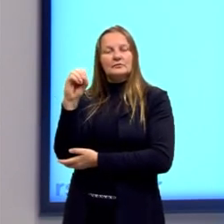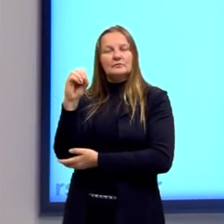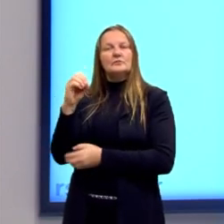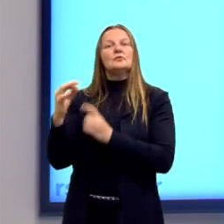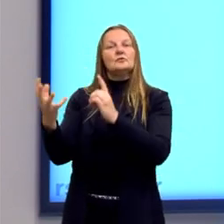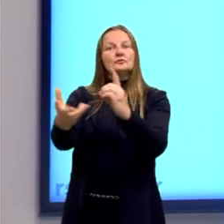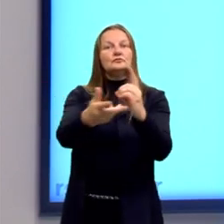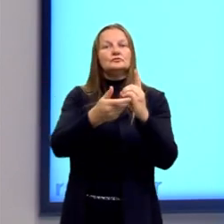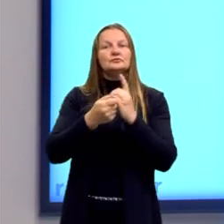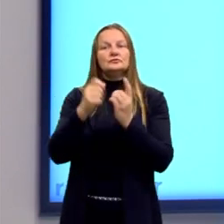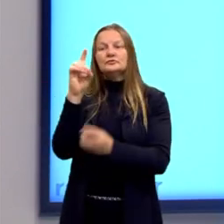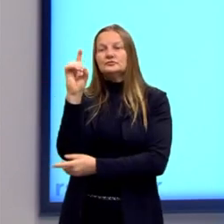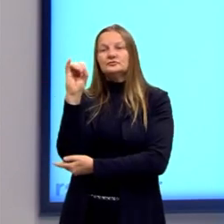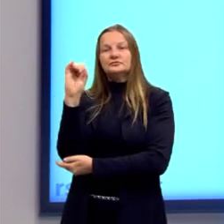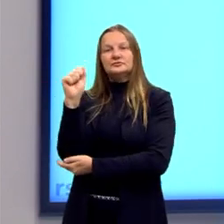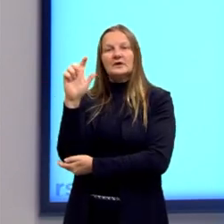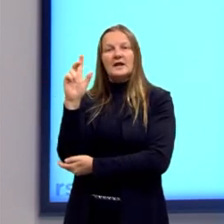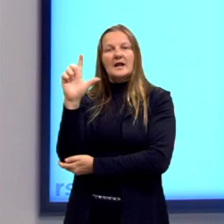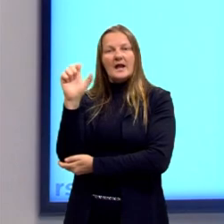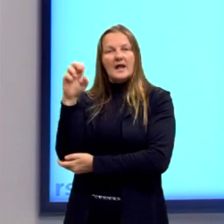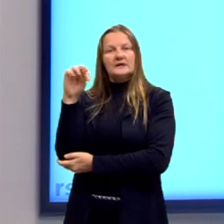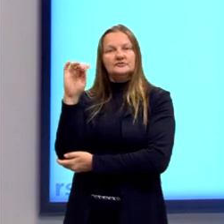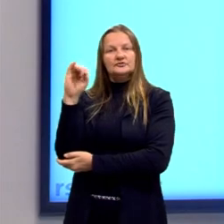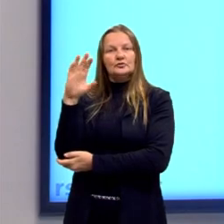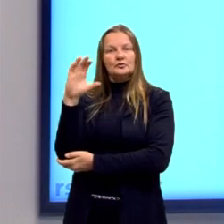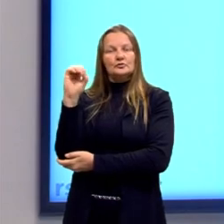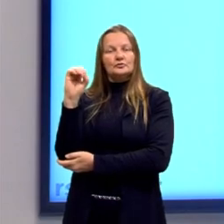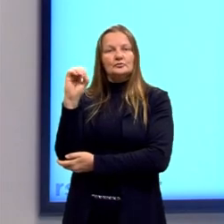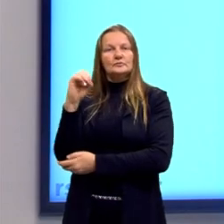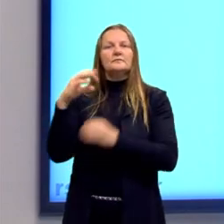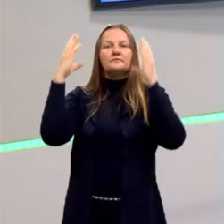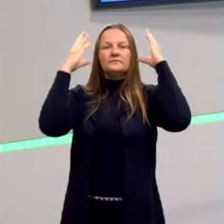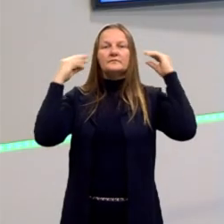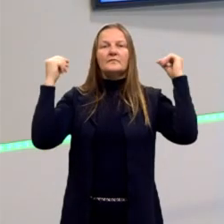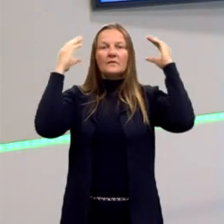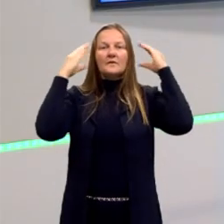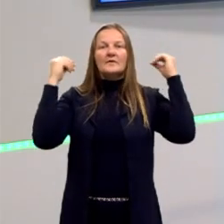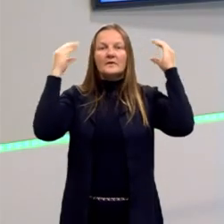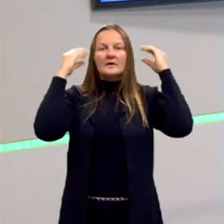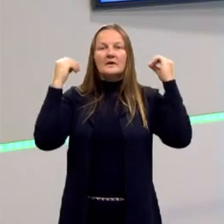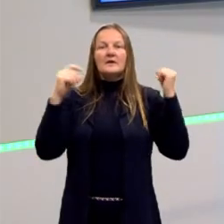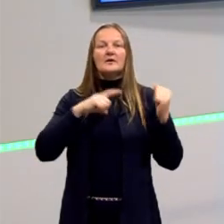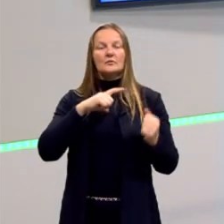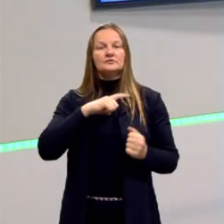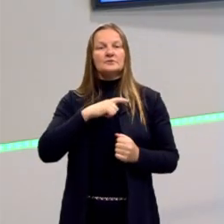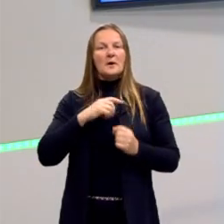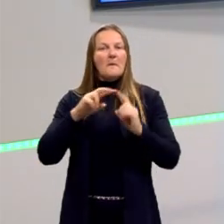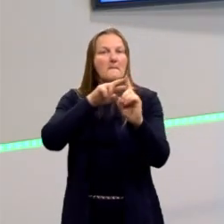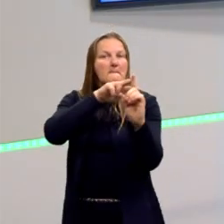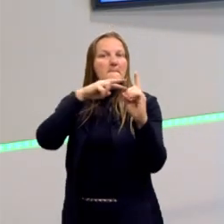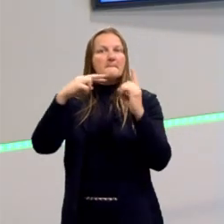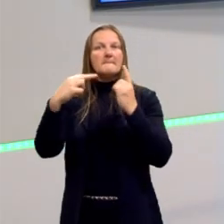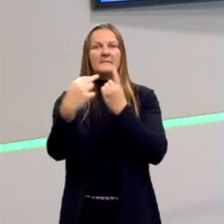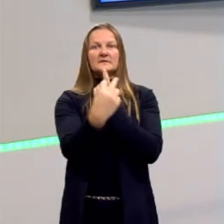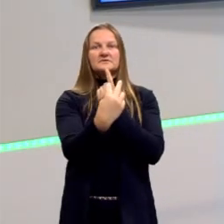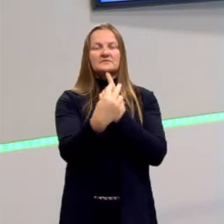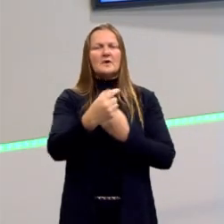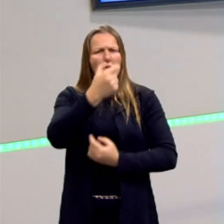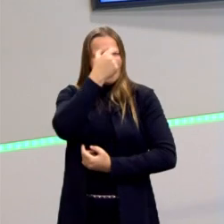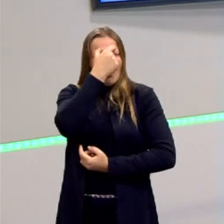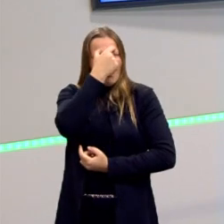ideias do Kant. Então, o Kant tinha essa... Kant, não, o Hegel. O Hegel tinha essa perspectiva da